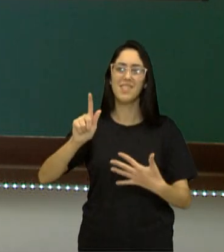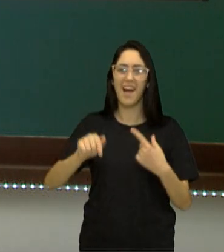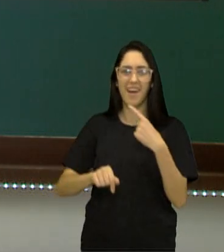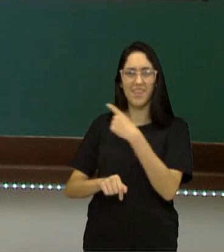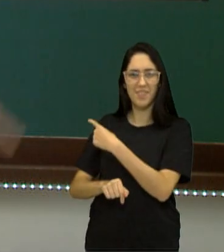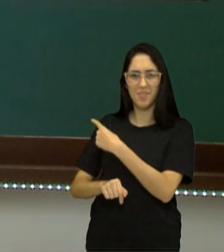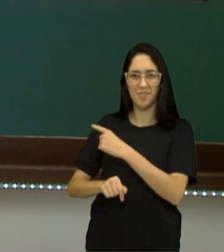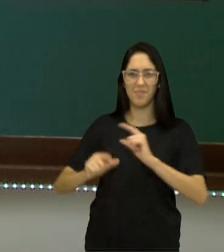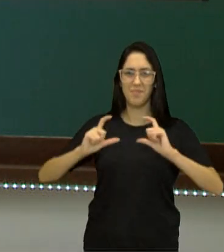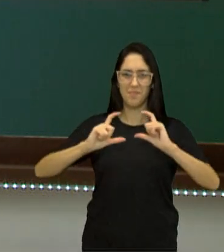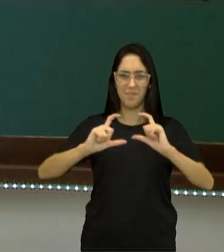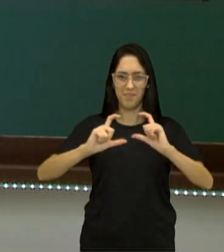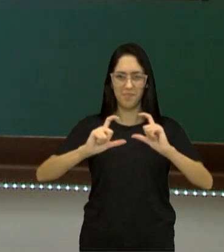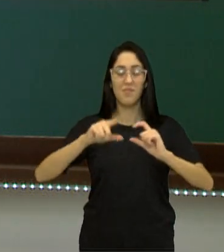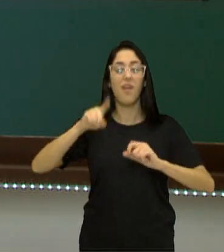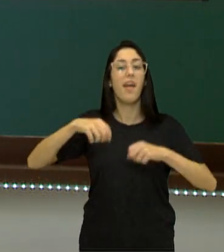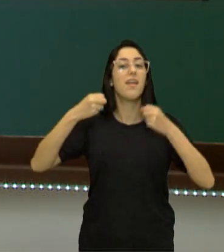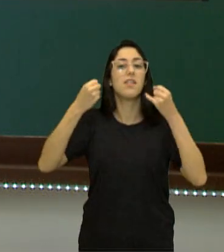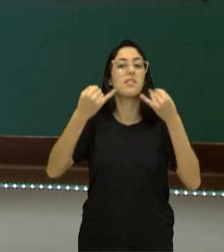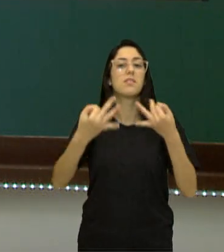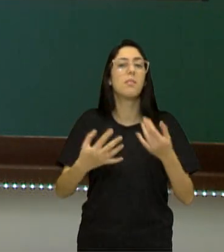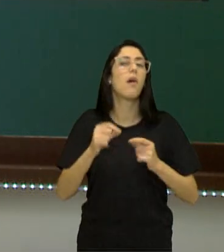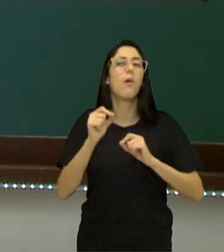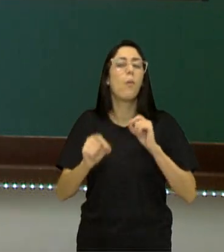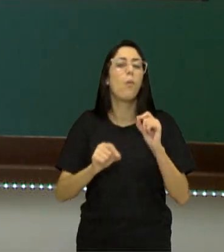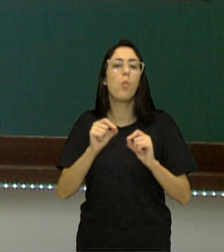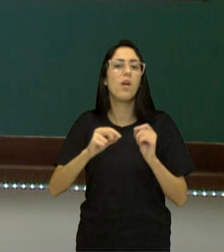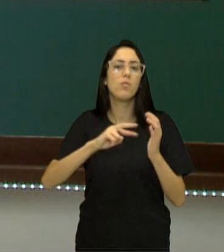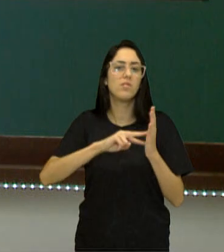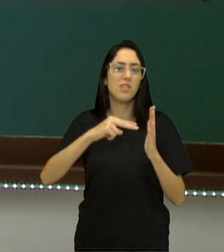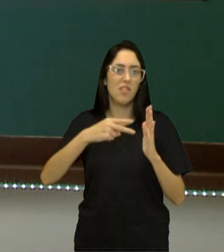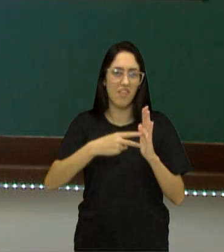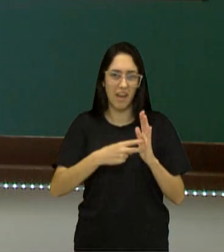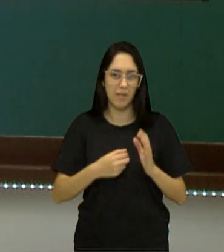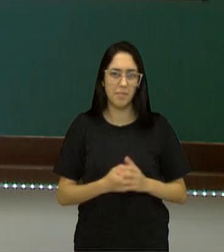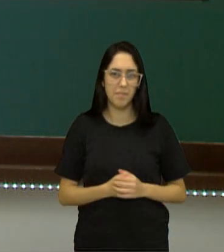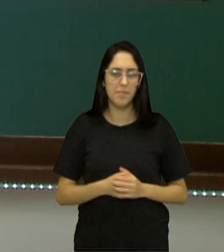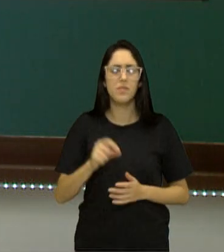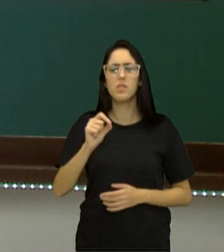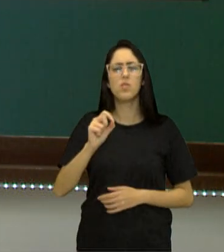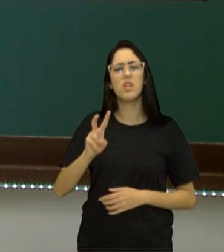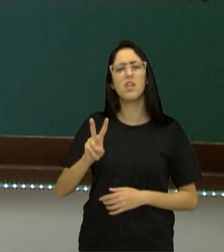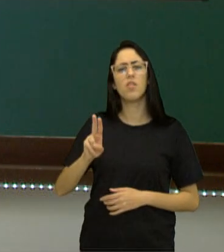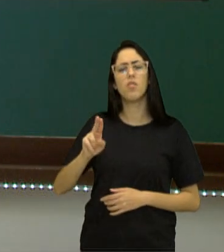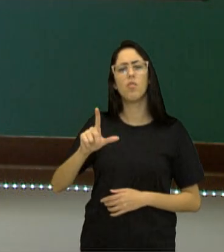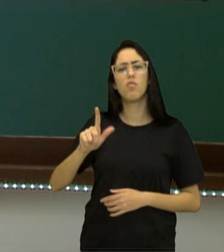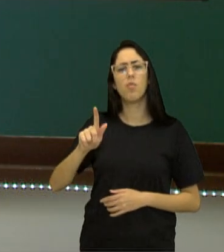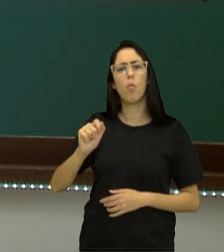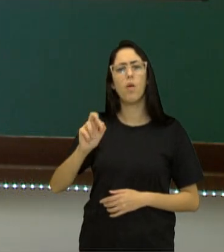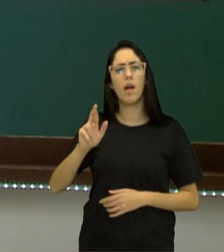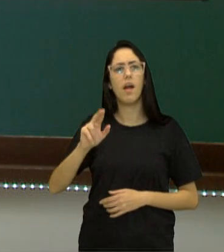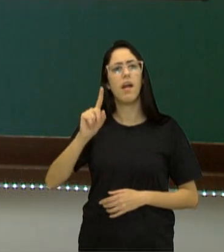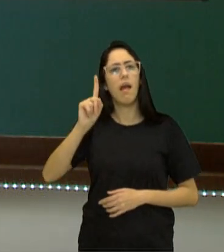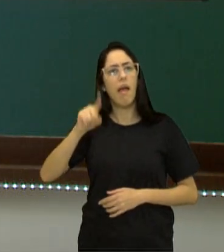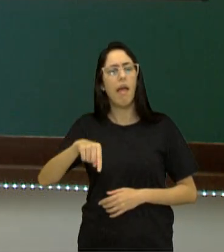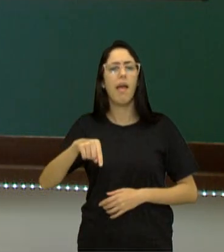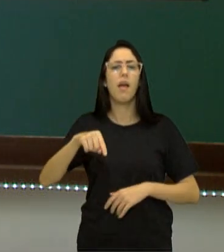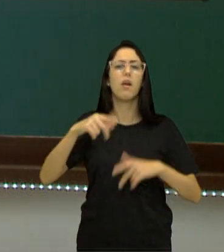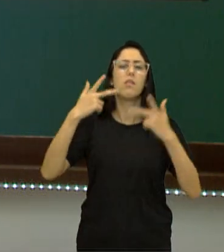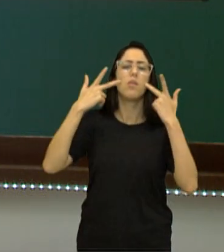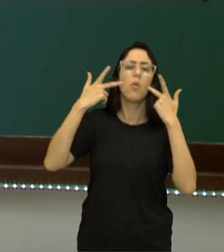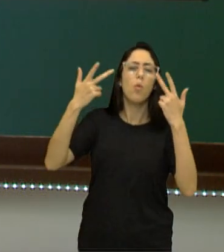nós temos aqui, a explicação daquele termo. Então, o é vulgares? Comuns, corriqueiras, do dia a dia. Então,